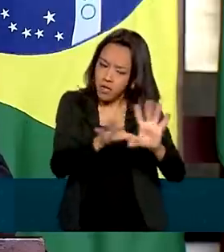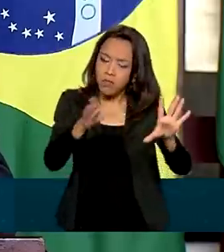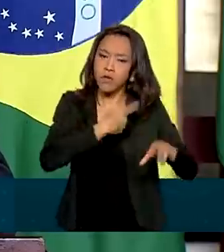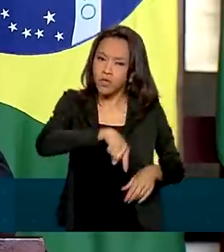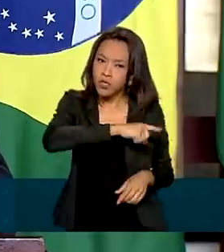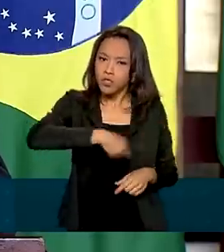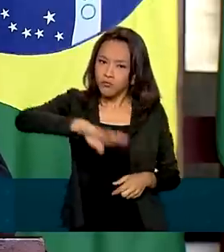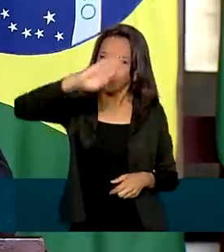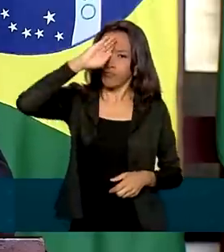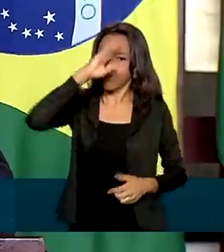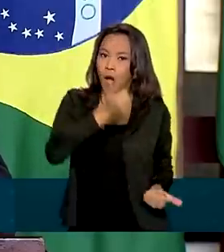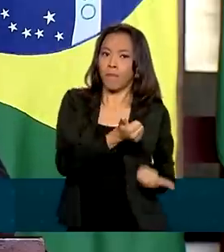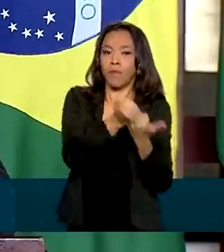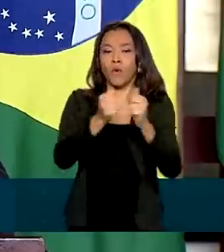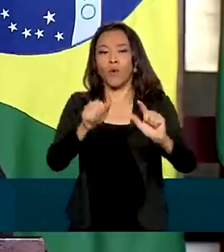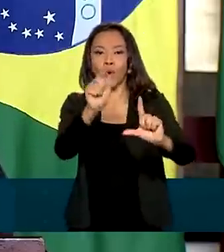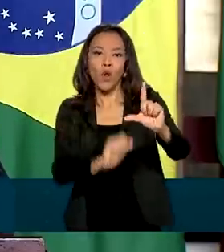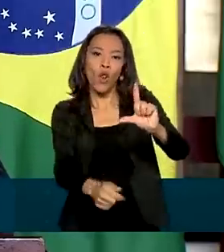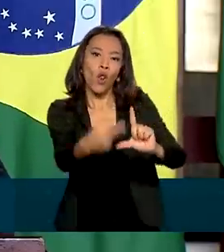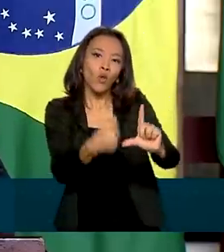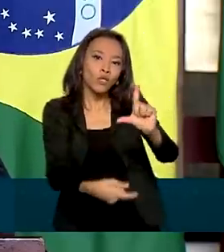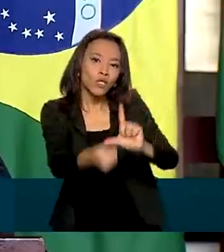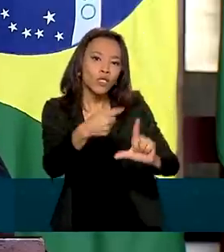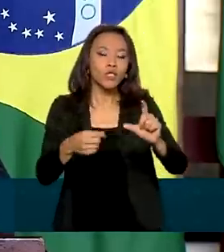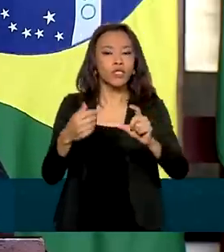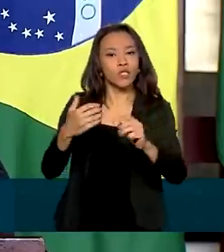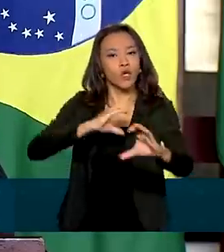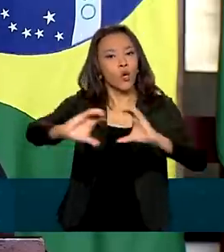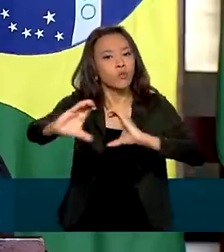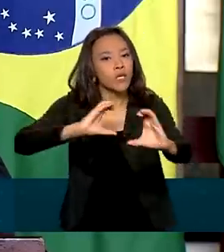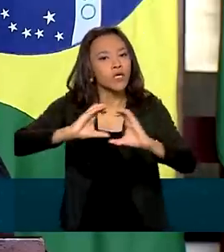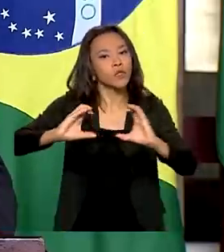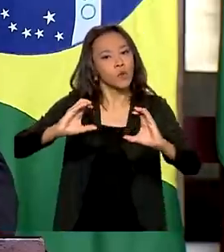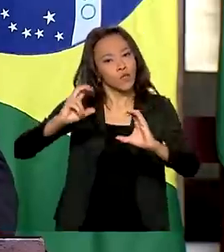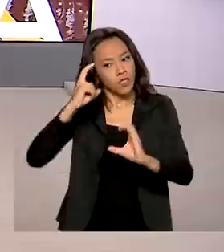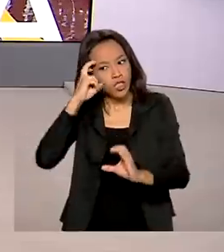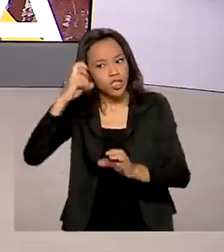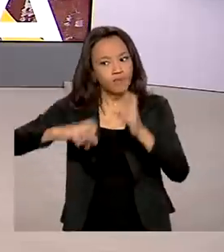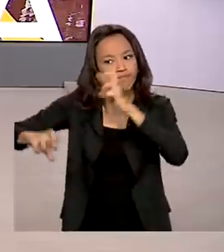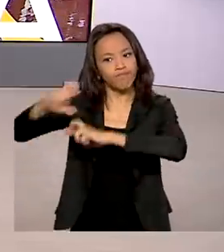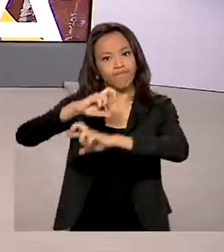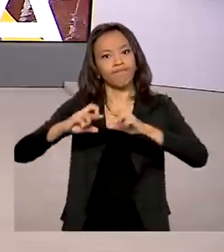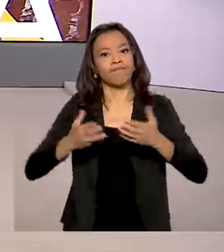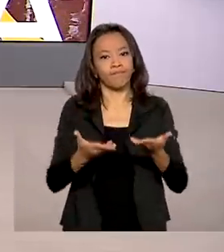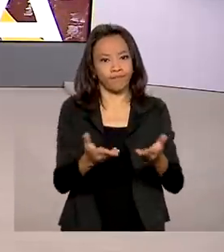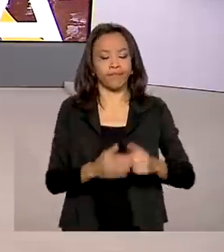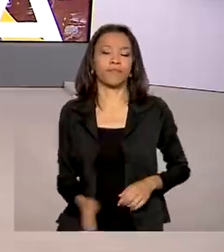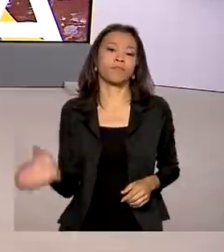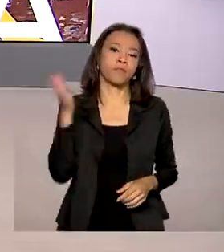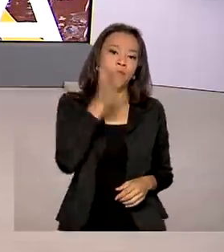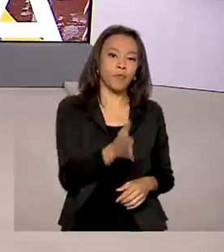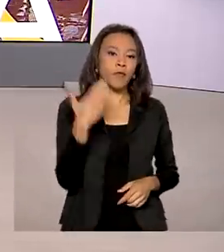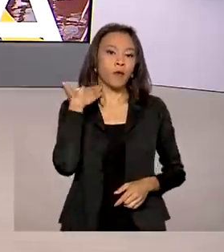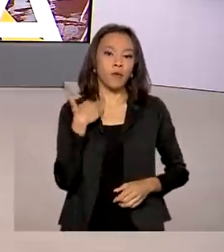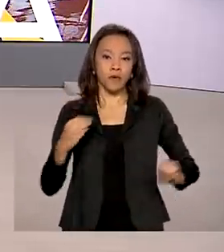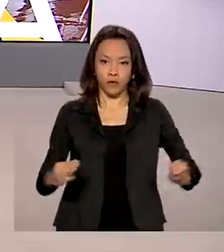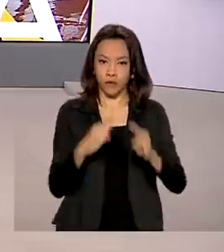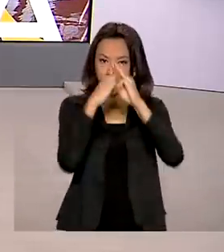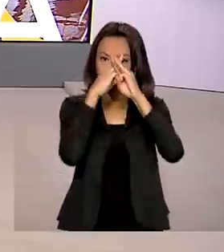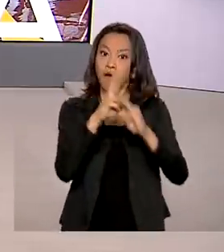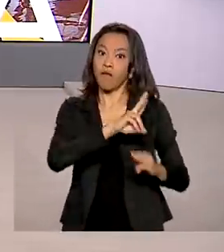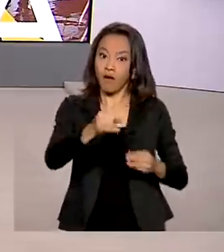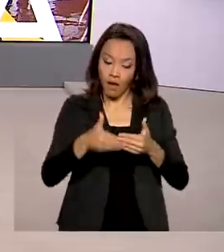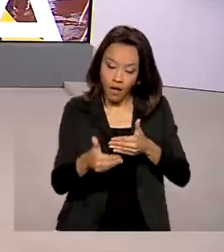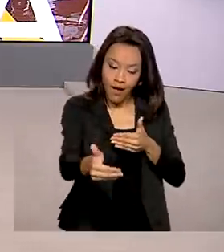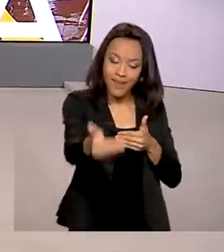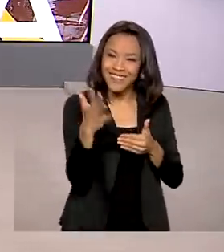prestem apoio logístico, de comunicações e de inteligência a essas agências. A Caixa Econômica Federal vai facilitar